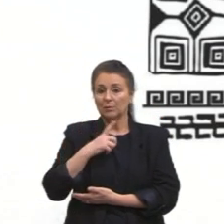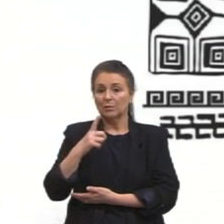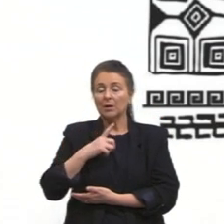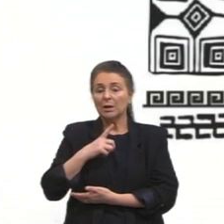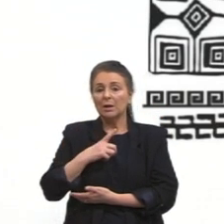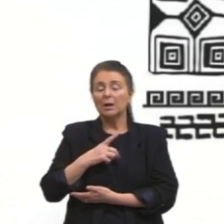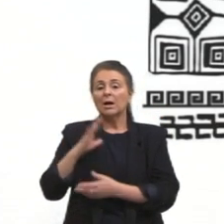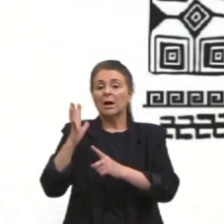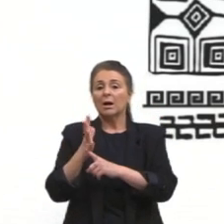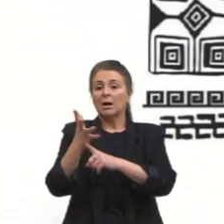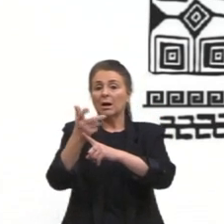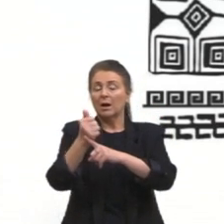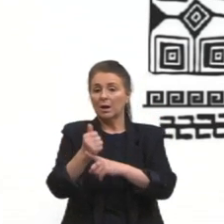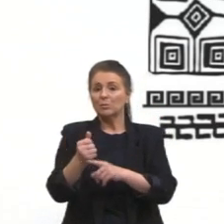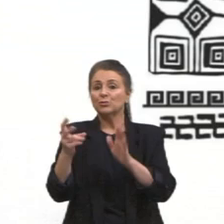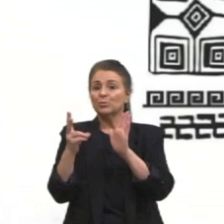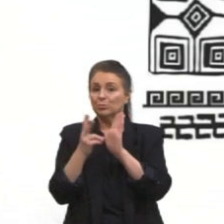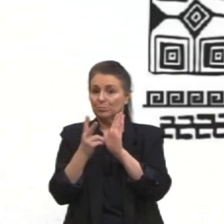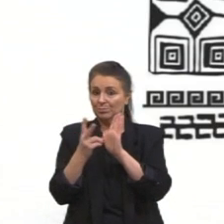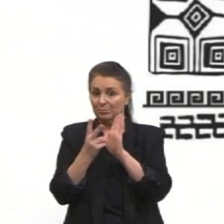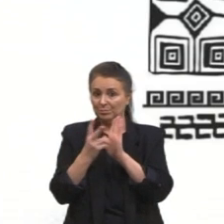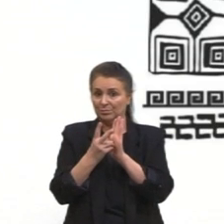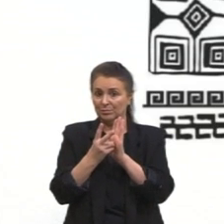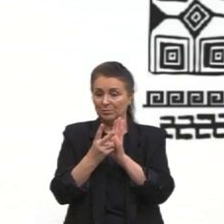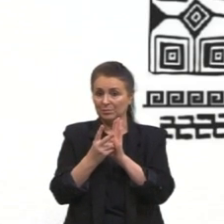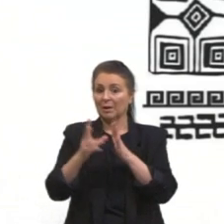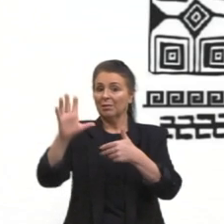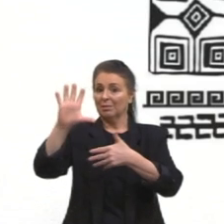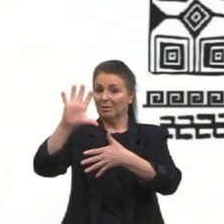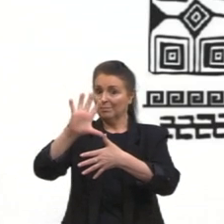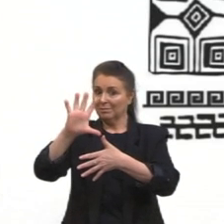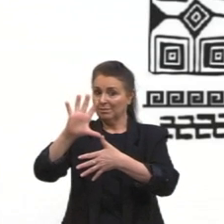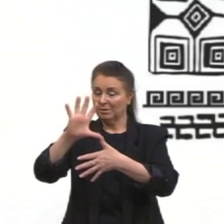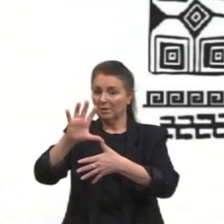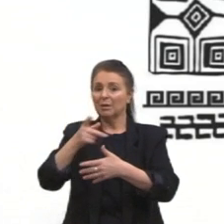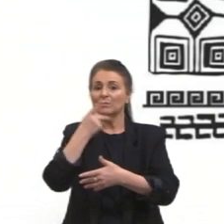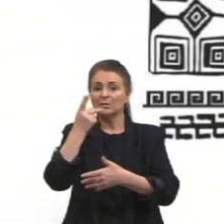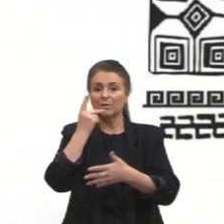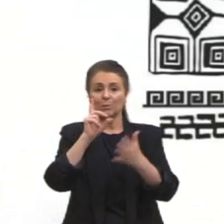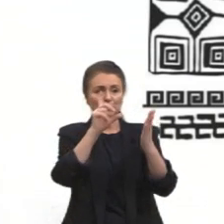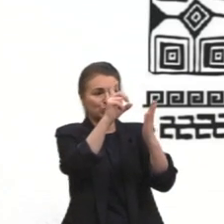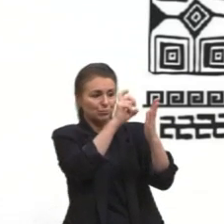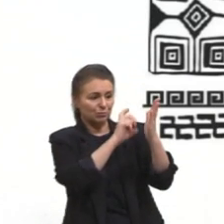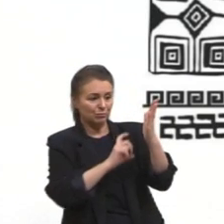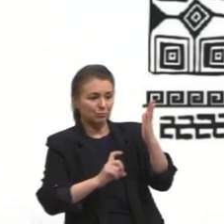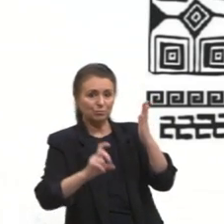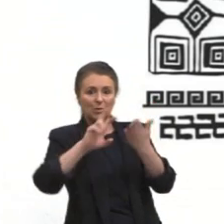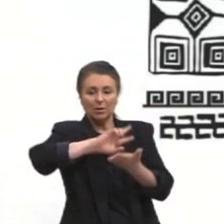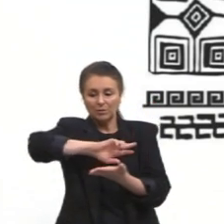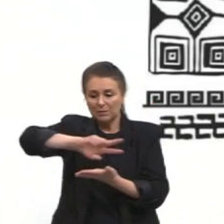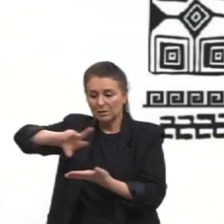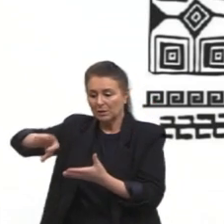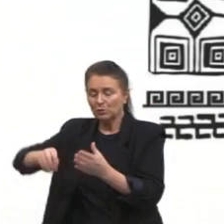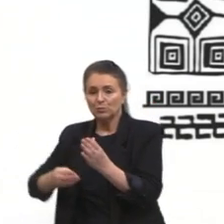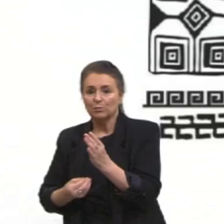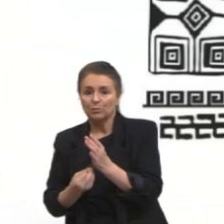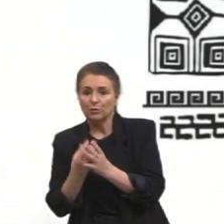E aqui nós falamos sobre os grafismos, sobre a diversidade de produção